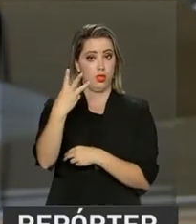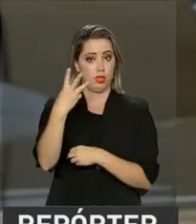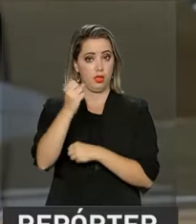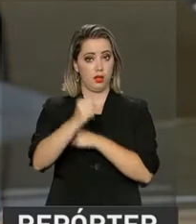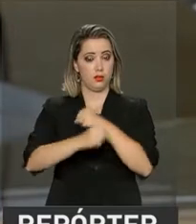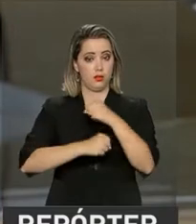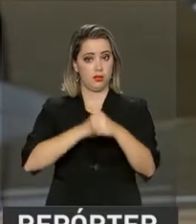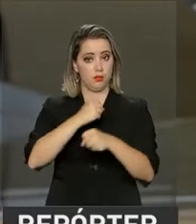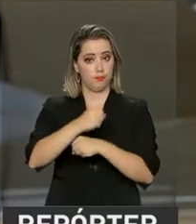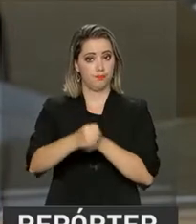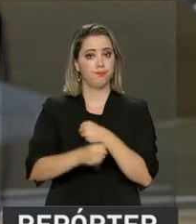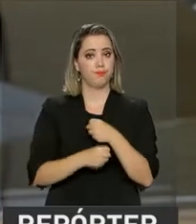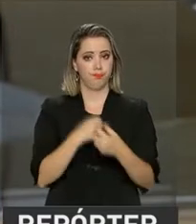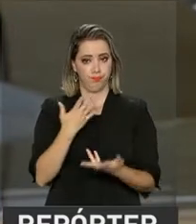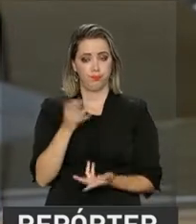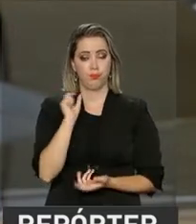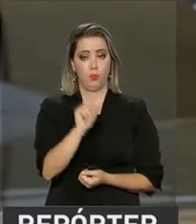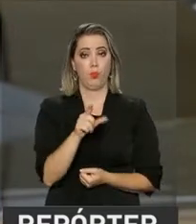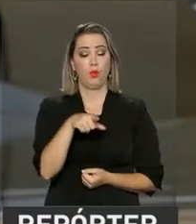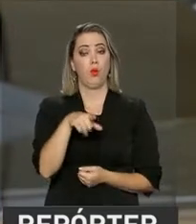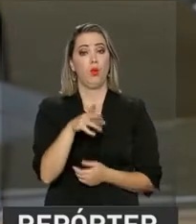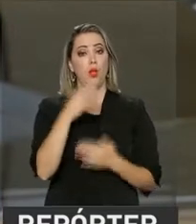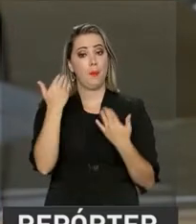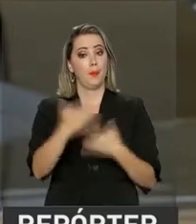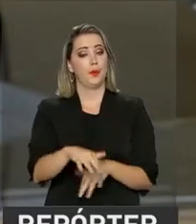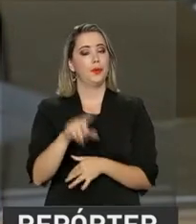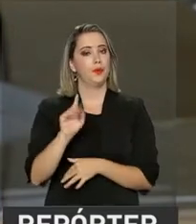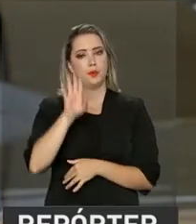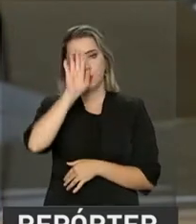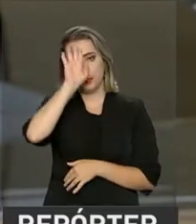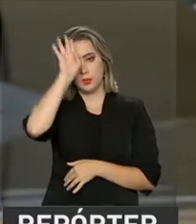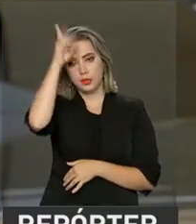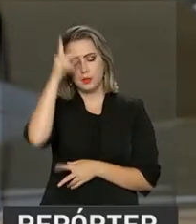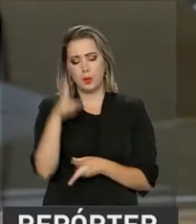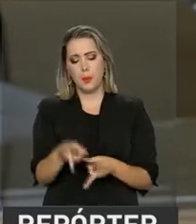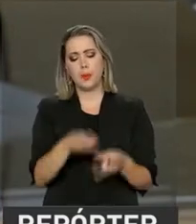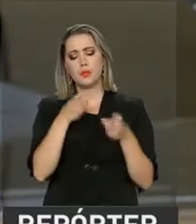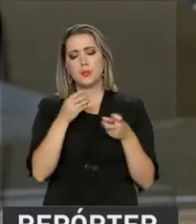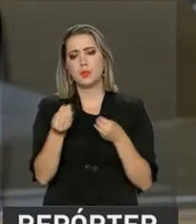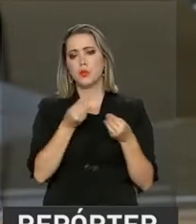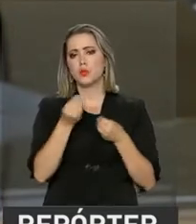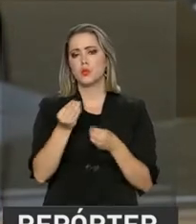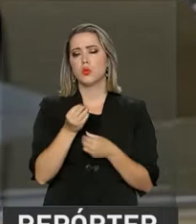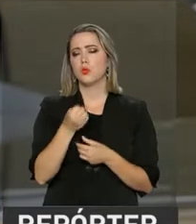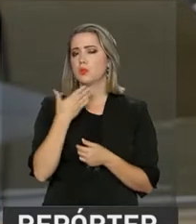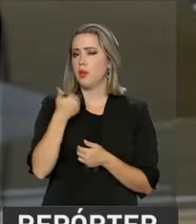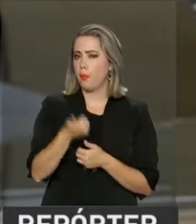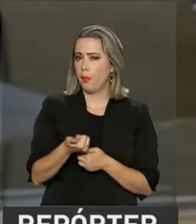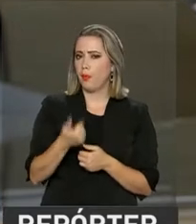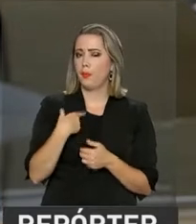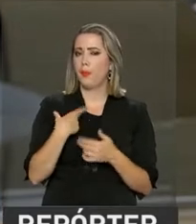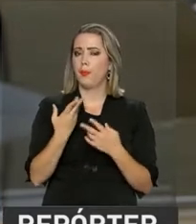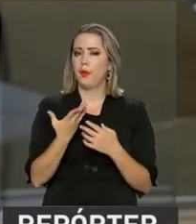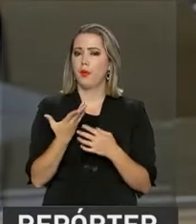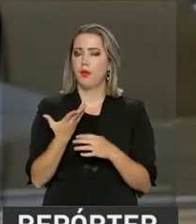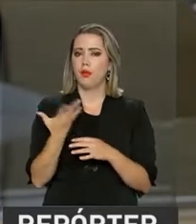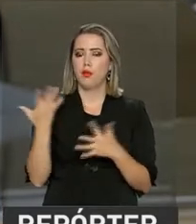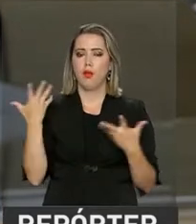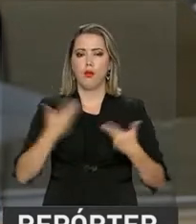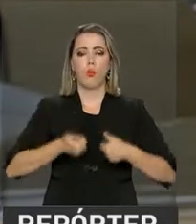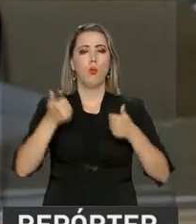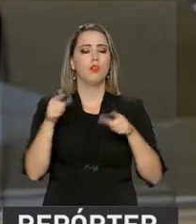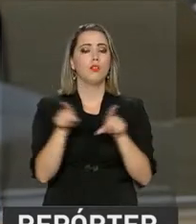anos. O exame é o principal item de avaliação da qualidade de cursos em instituições de